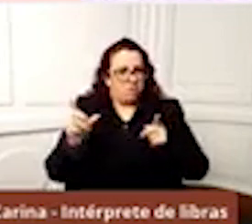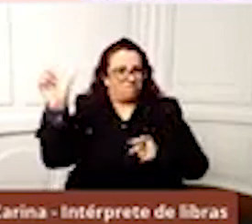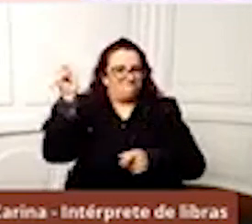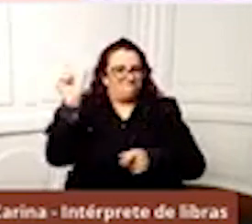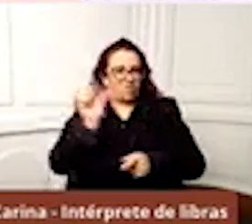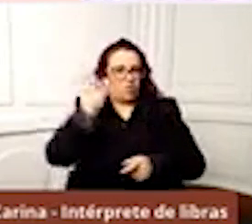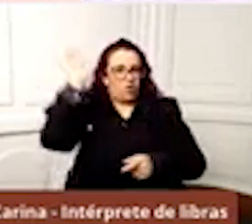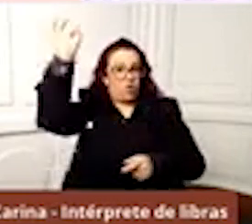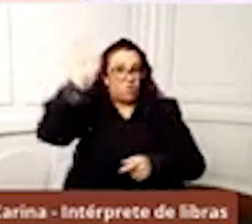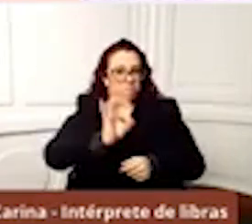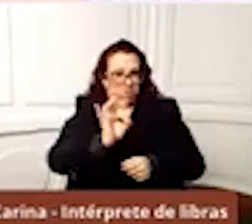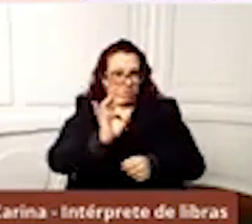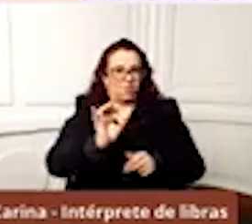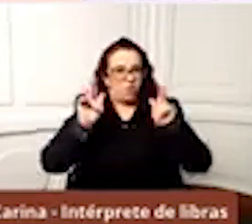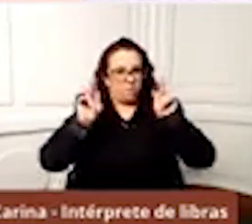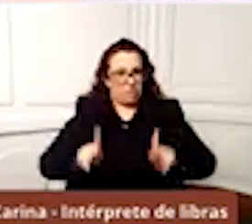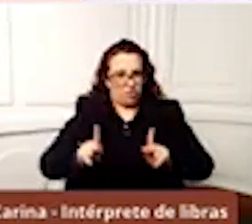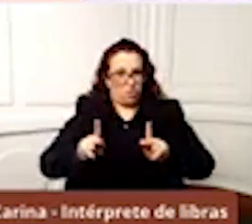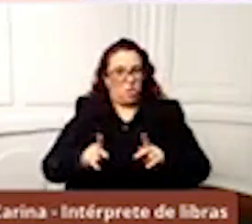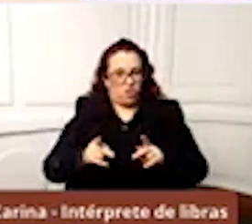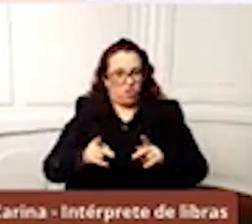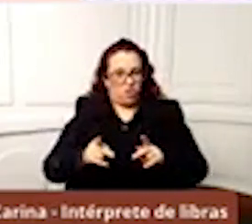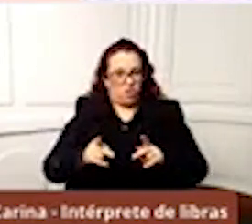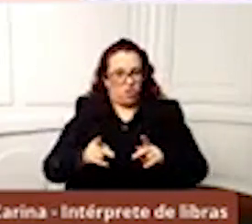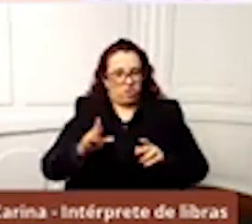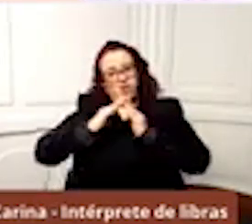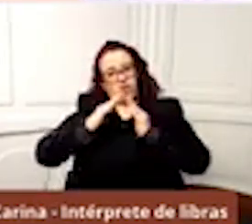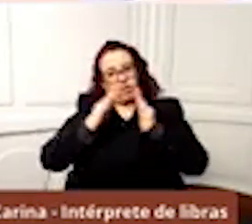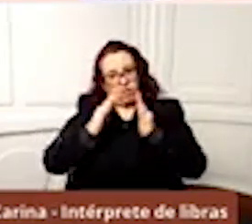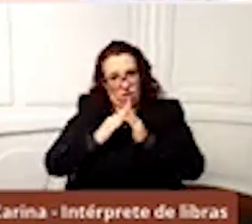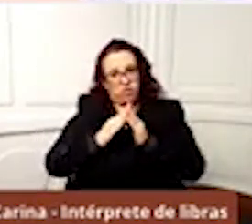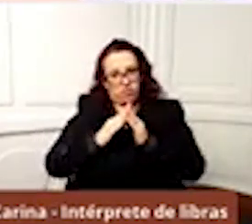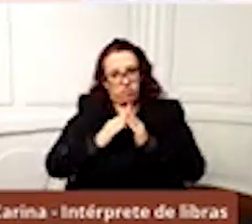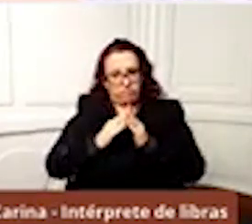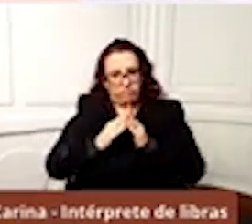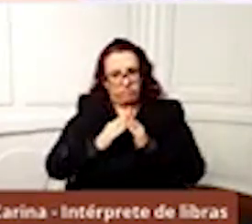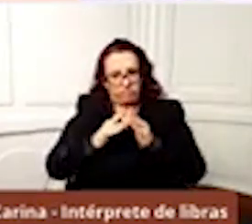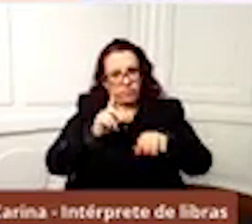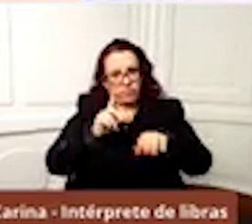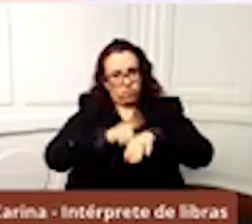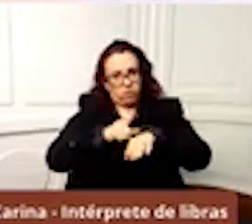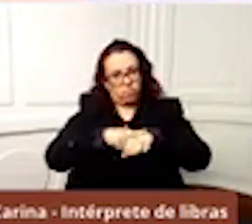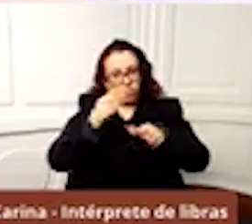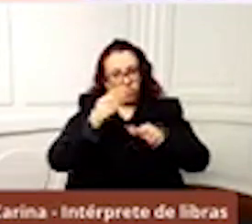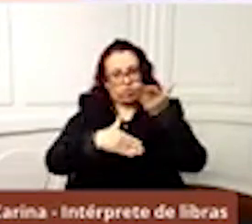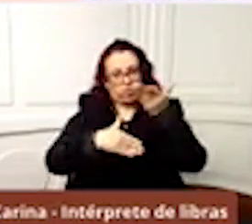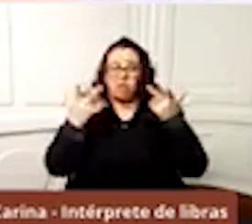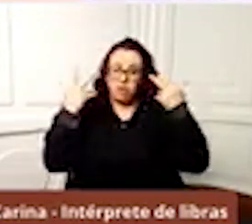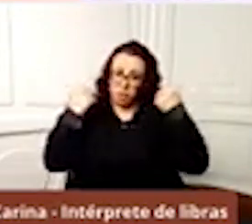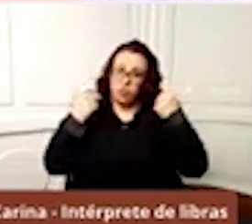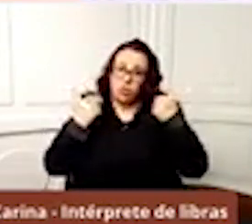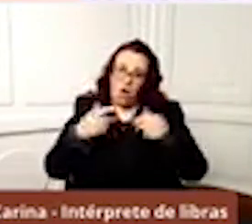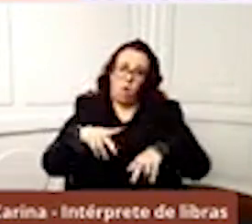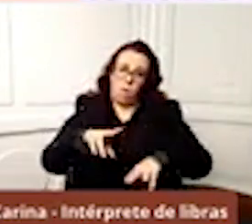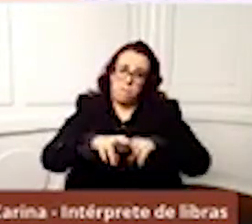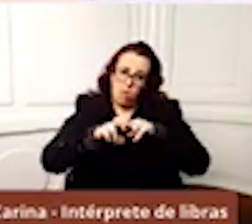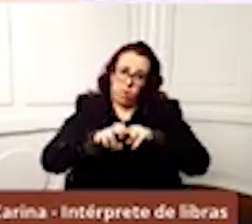pessoas que ficam em casa todo o tempo, o que é natural devido ao período que nós já estamos em distanciamento social.